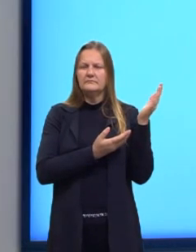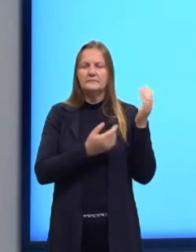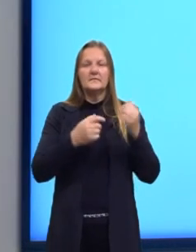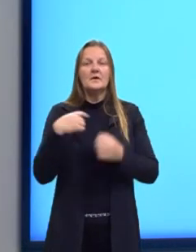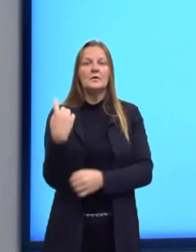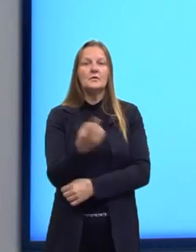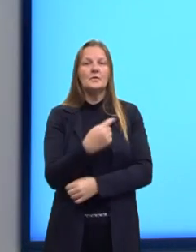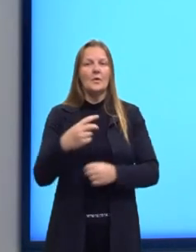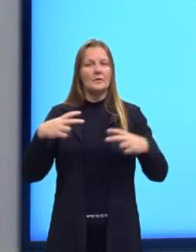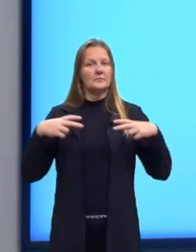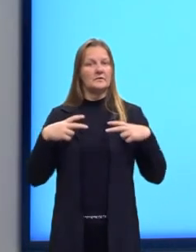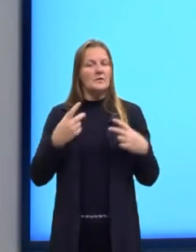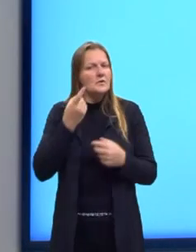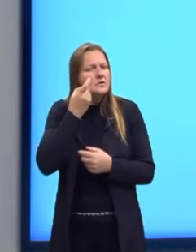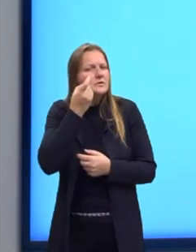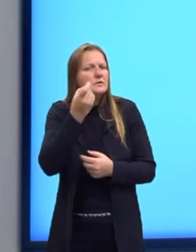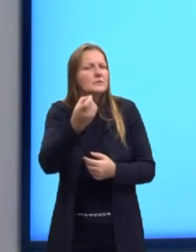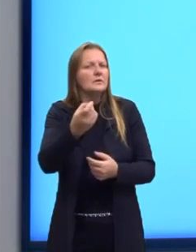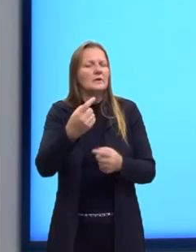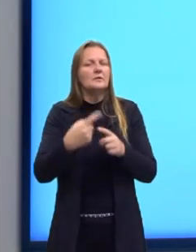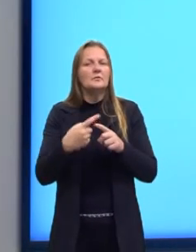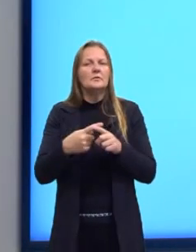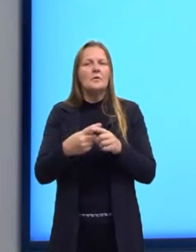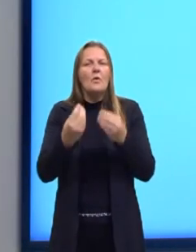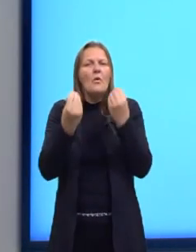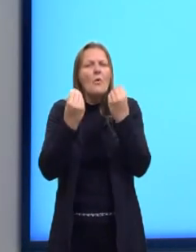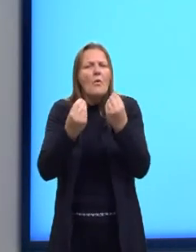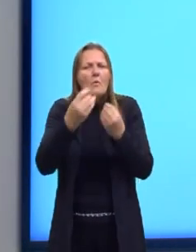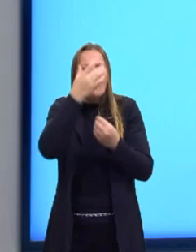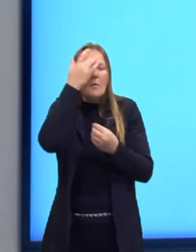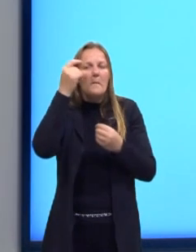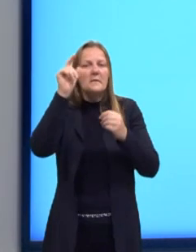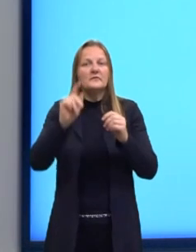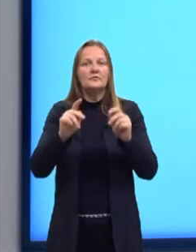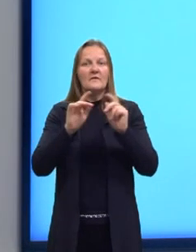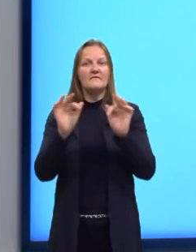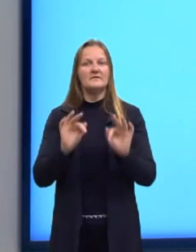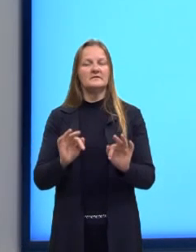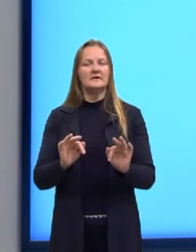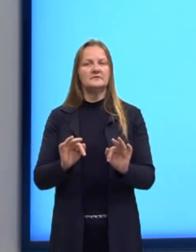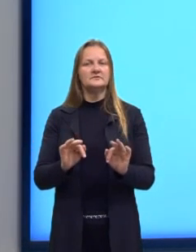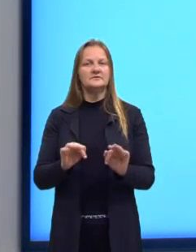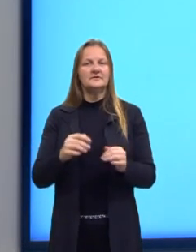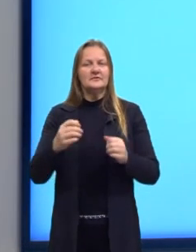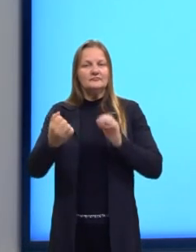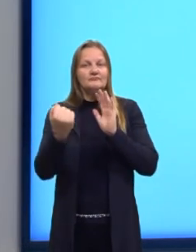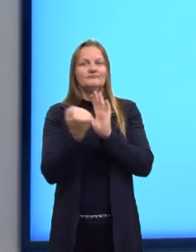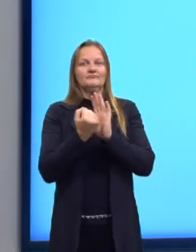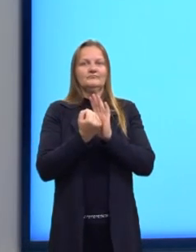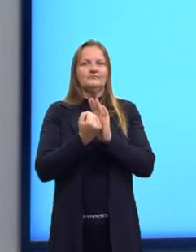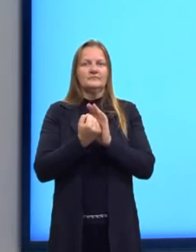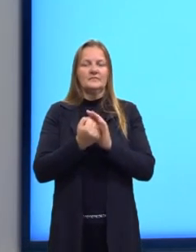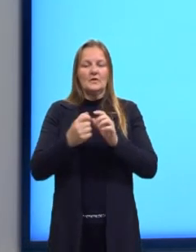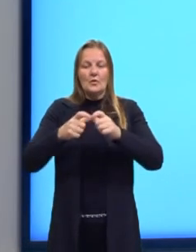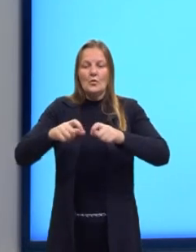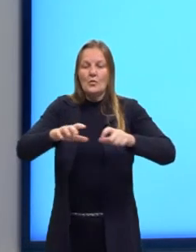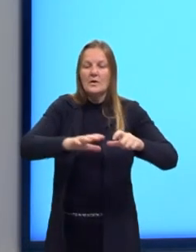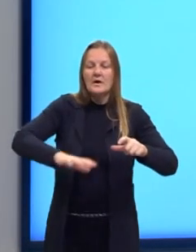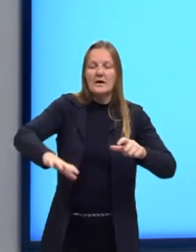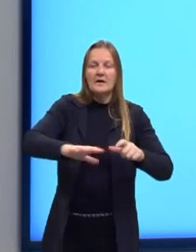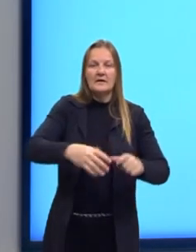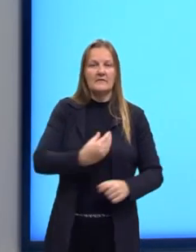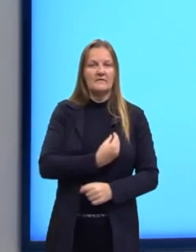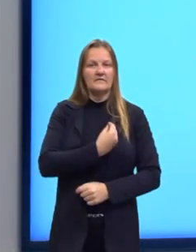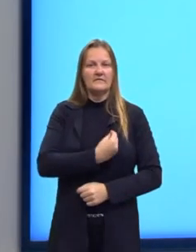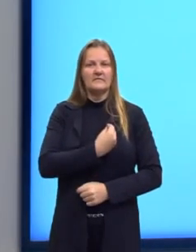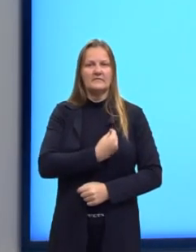particularmente interessados em como a felicidade das pessoas é afetada pelo ambiente onde elas vivem.